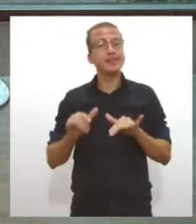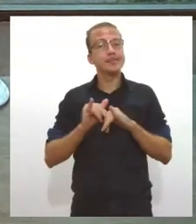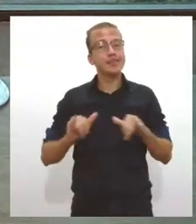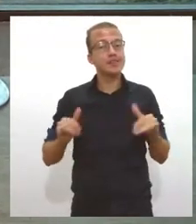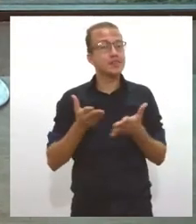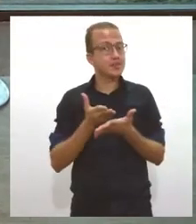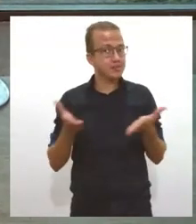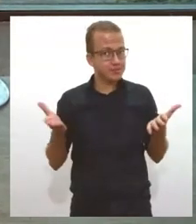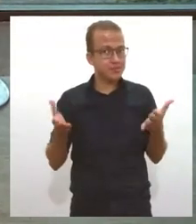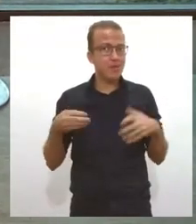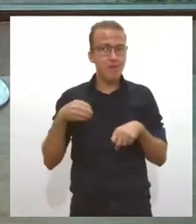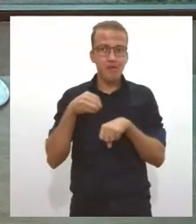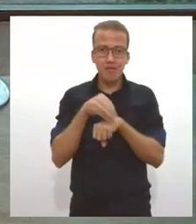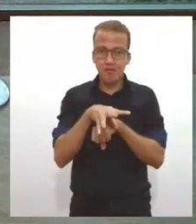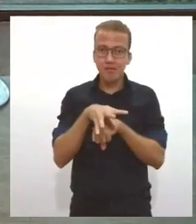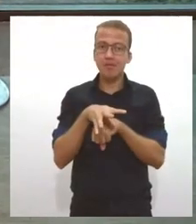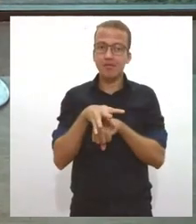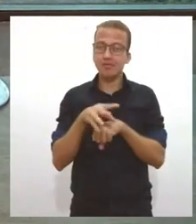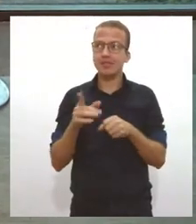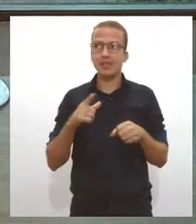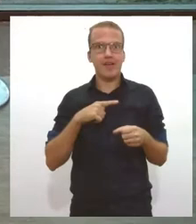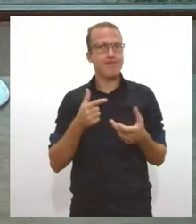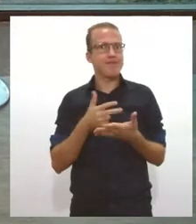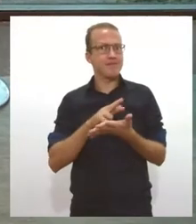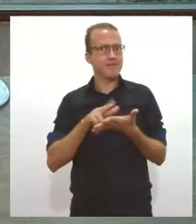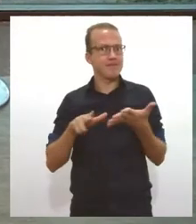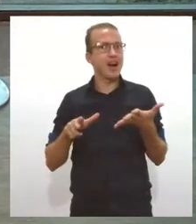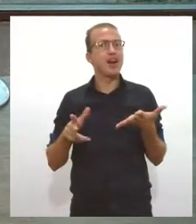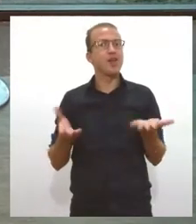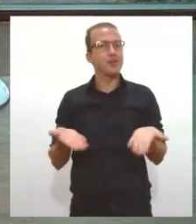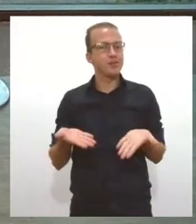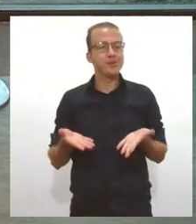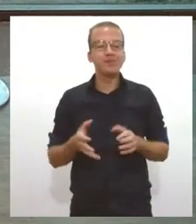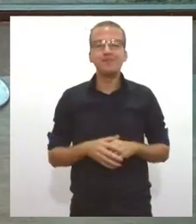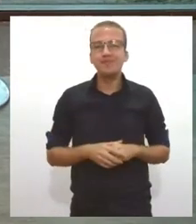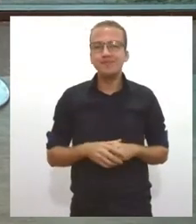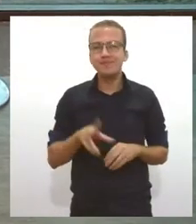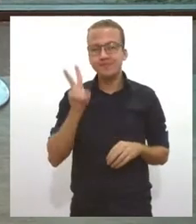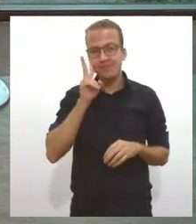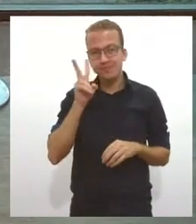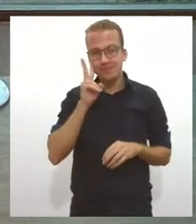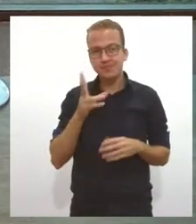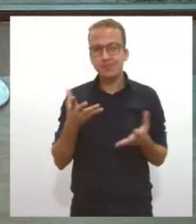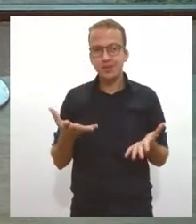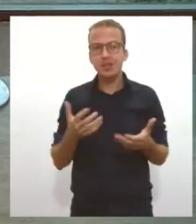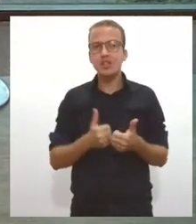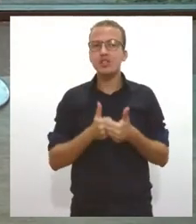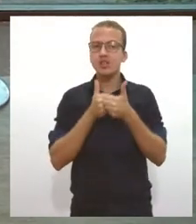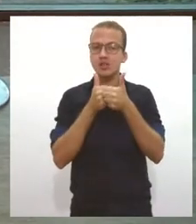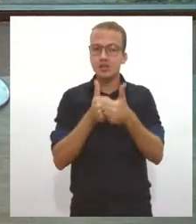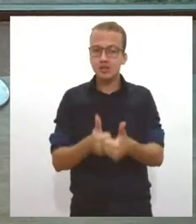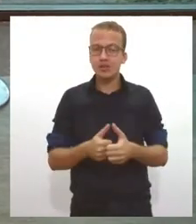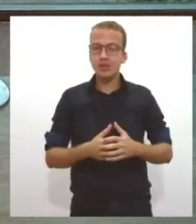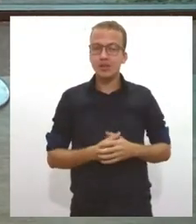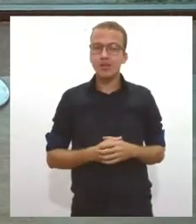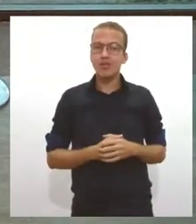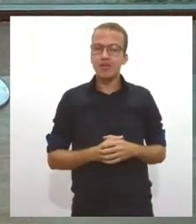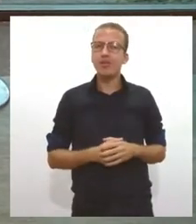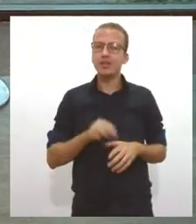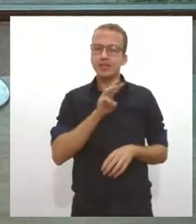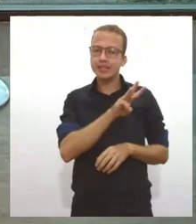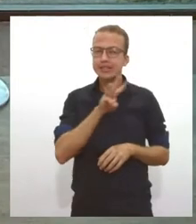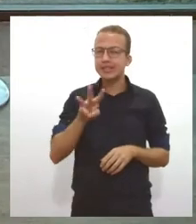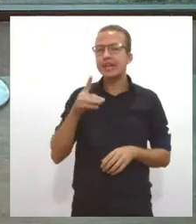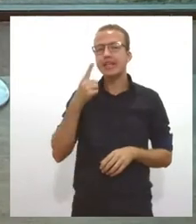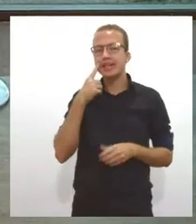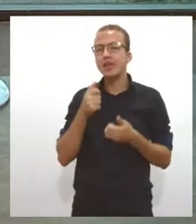notícia porque a Valquíria tem um bocado de notícia, né? Então, só para lembrar a vocês que nós acompanhamos todos os sites de notícias e trazemos sempre alguma coisa nova para